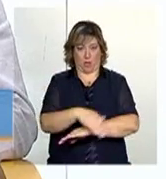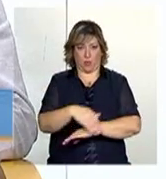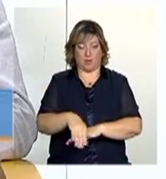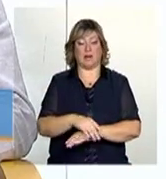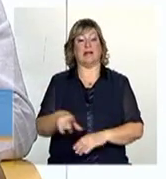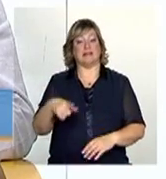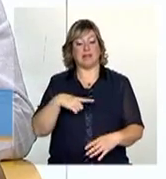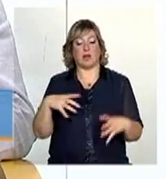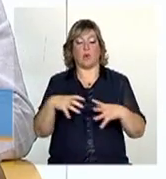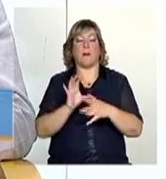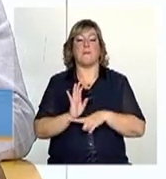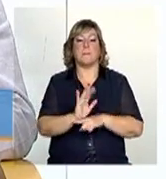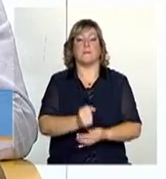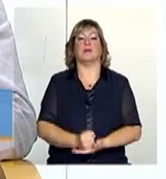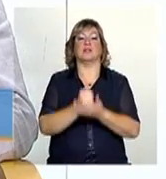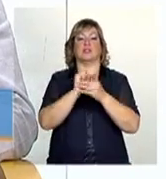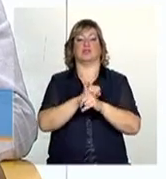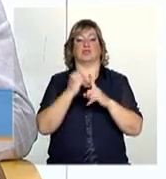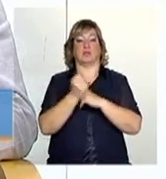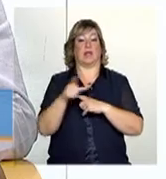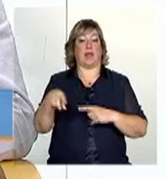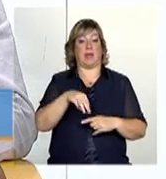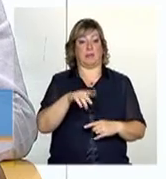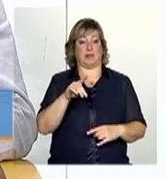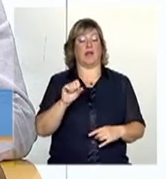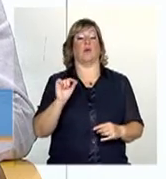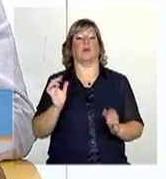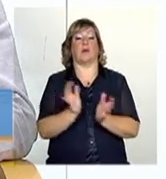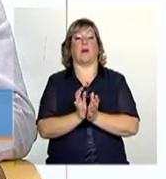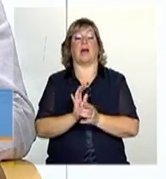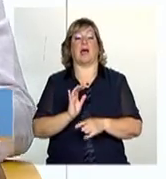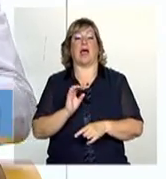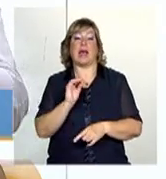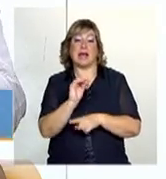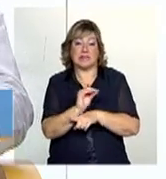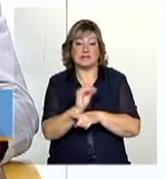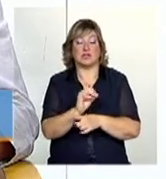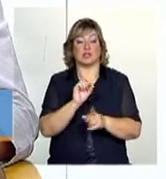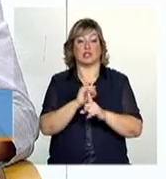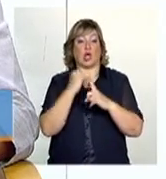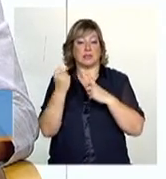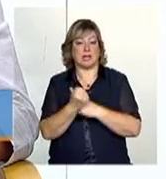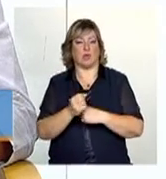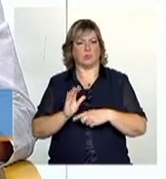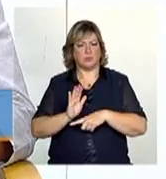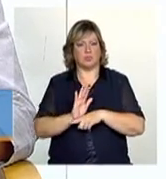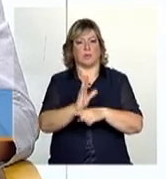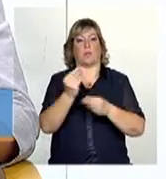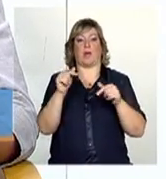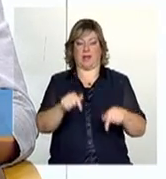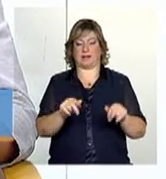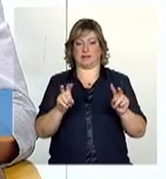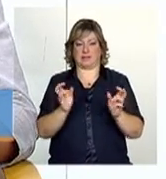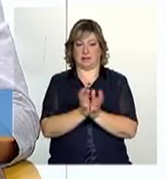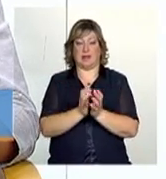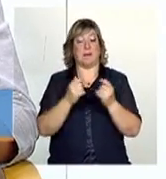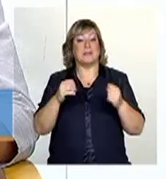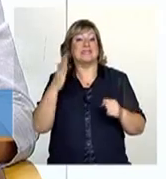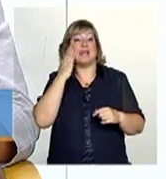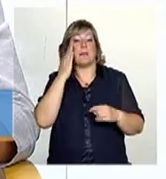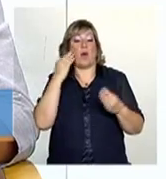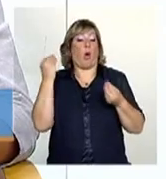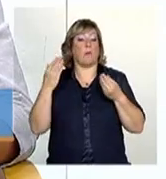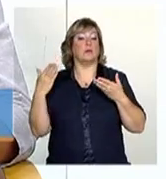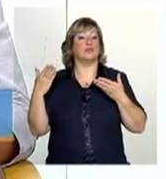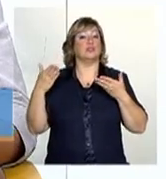social especial da assistência social, muito protagonista nessa ação. É preciso saber abordar essas